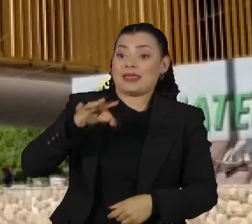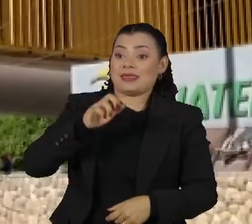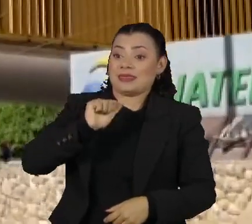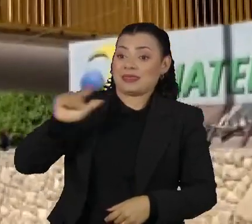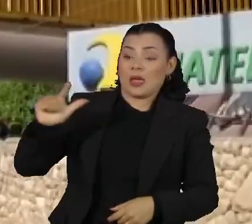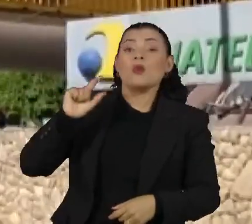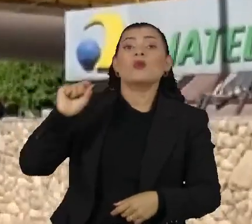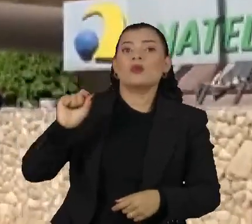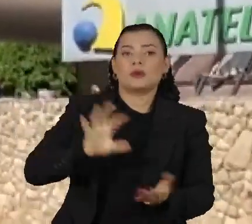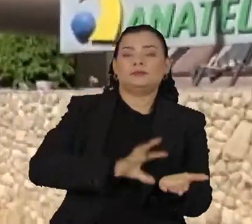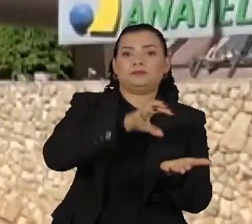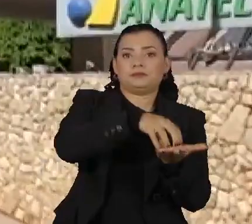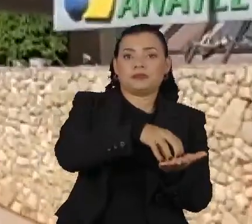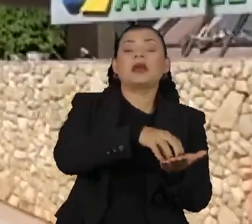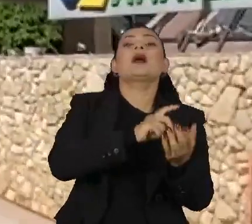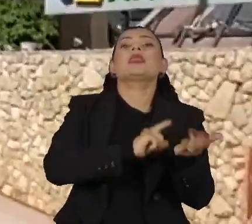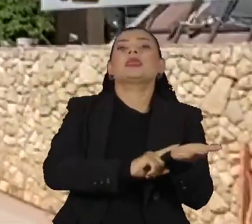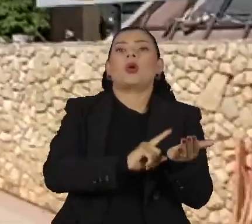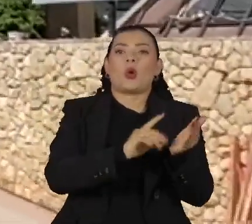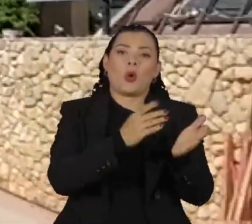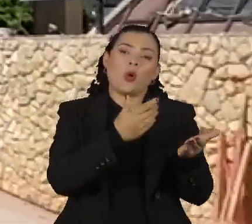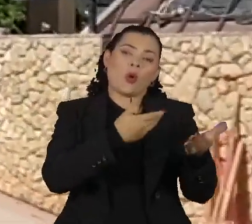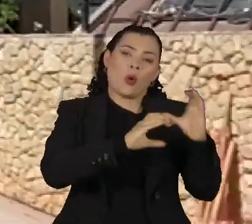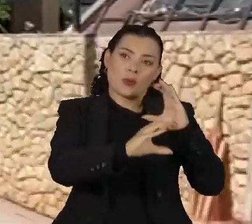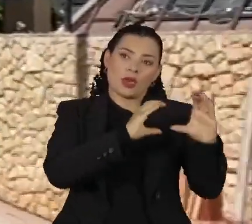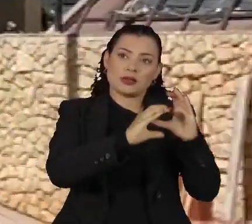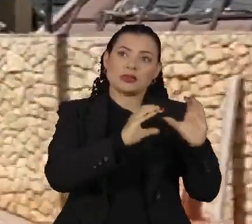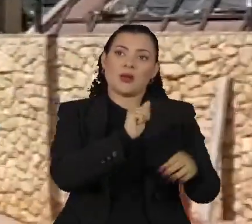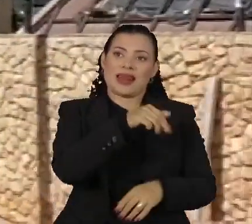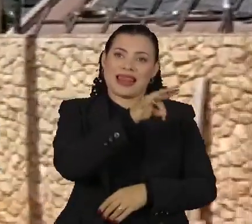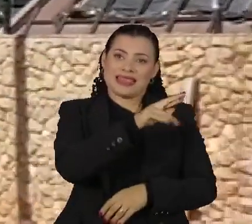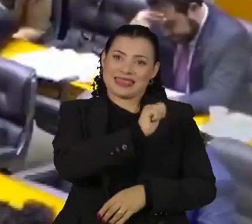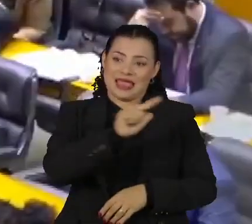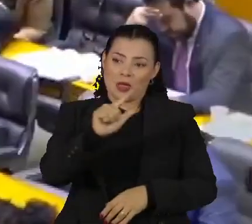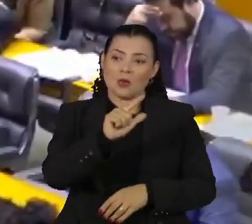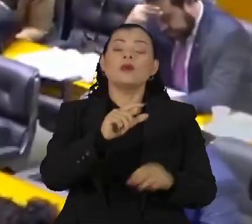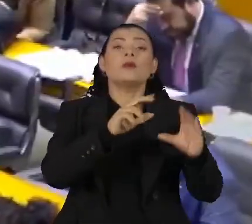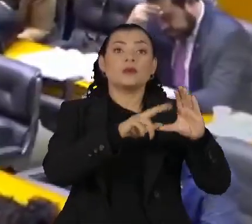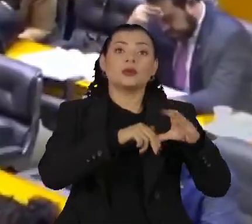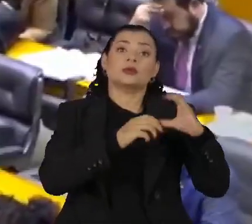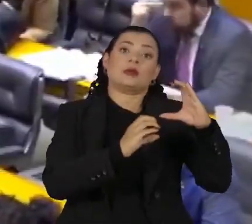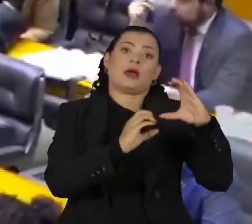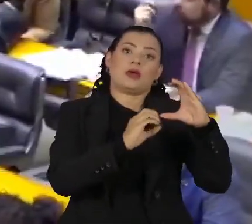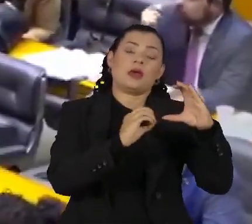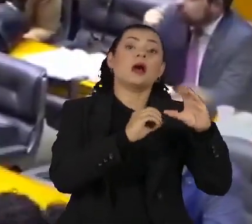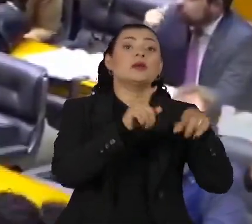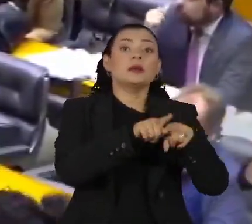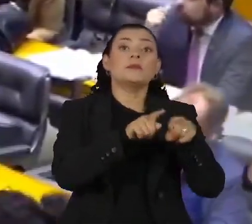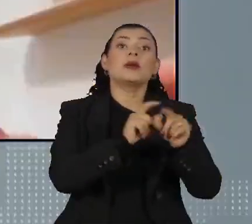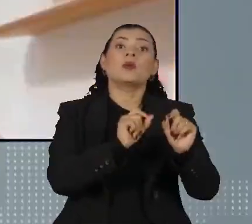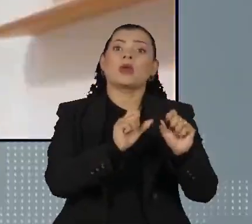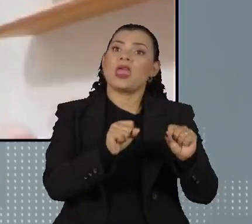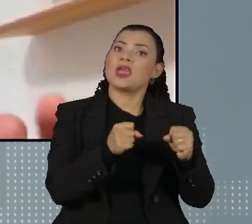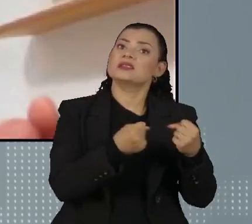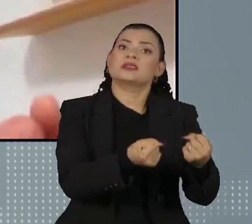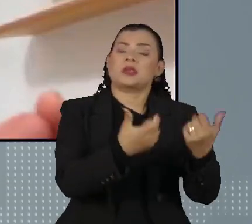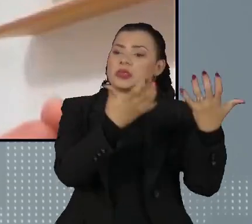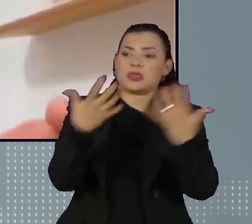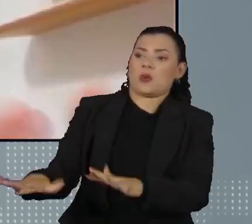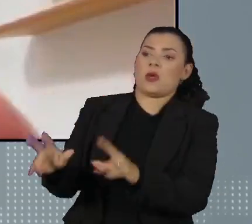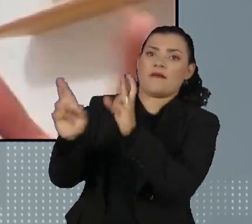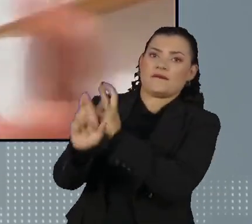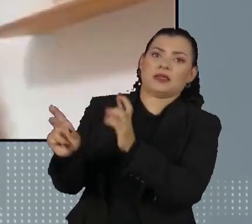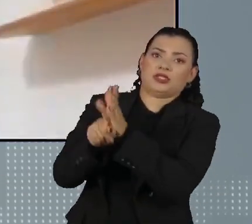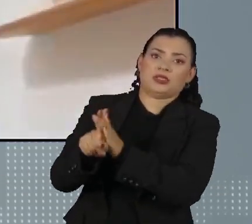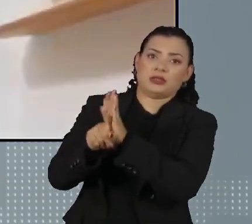que a Agência Nacional de Telecomunicações poderia assumir essa tarefa, alvo também de resistência. O que deveria